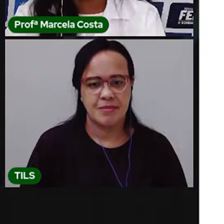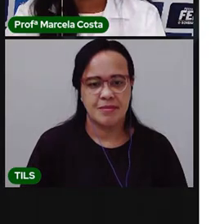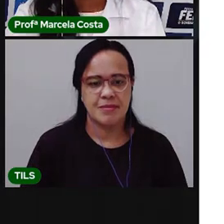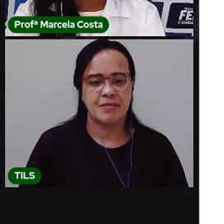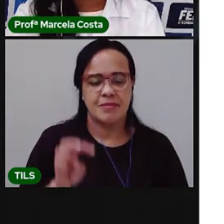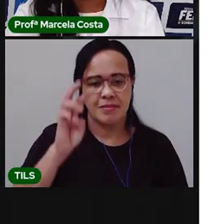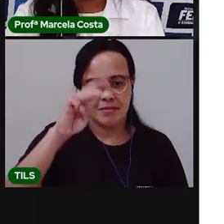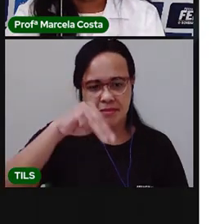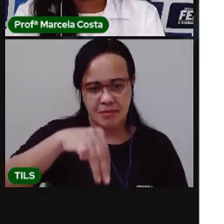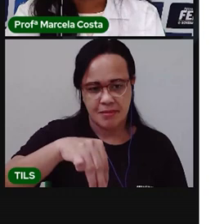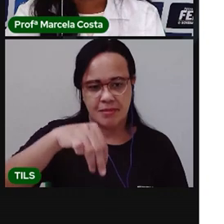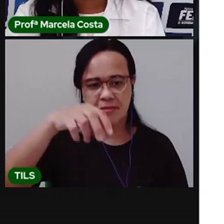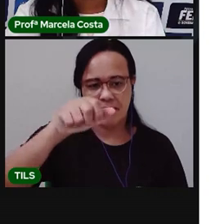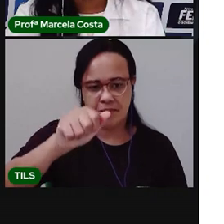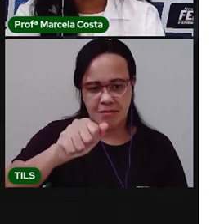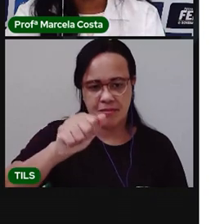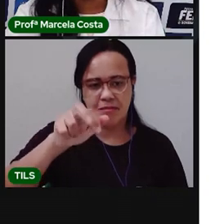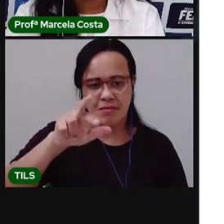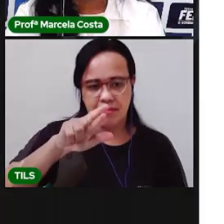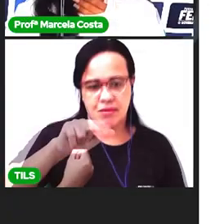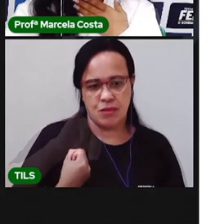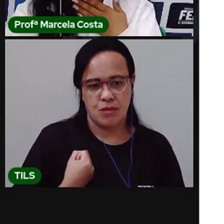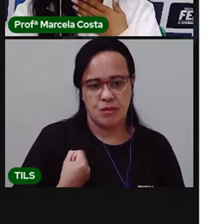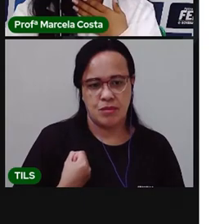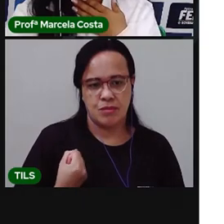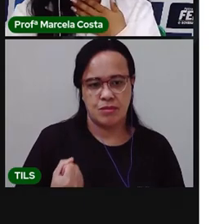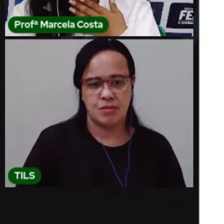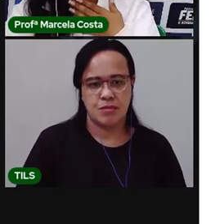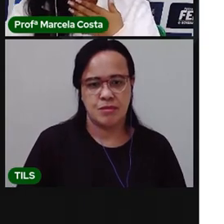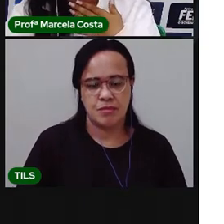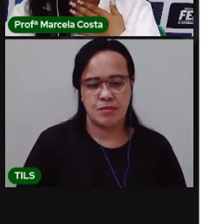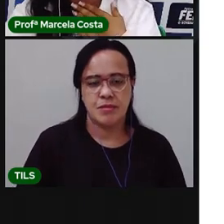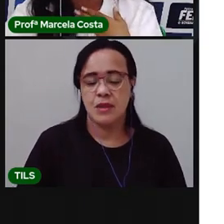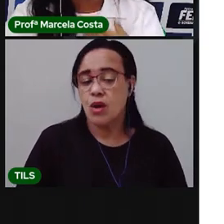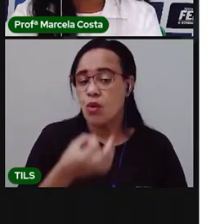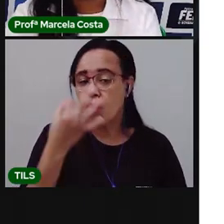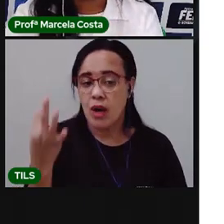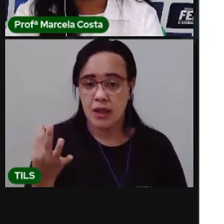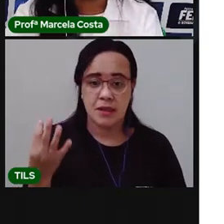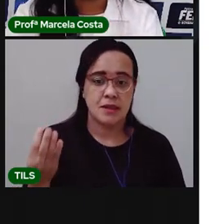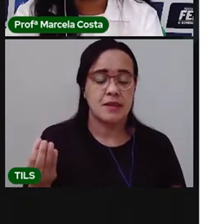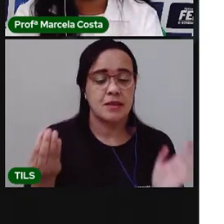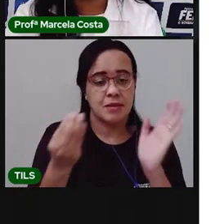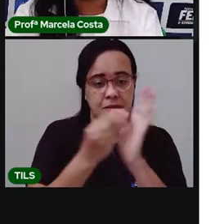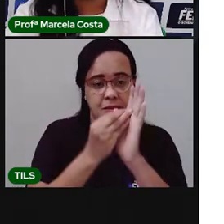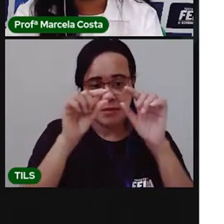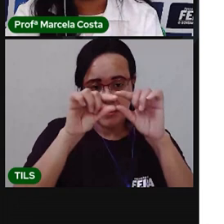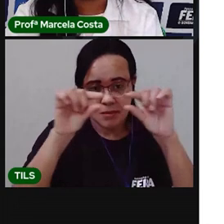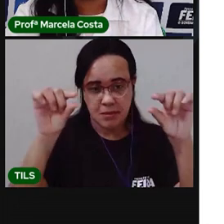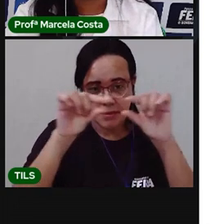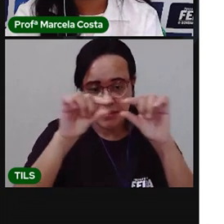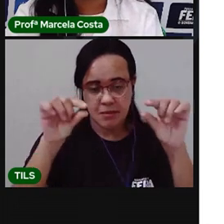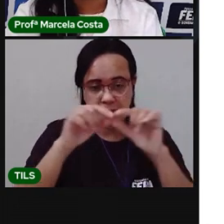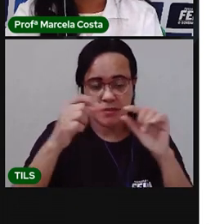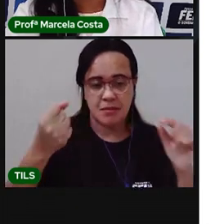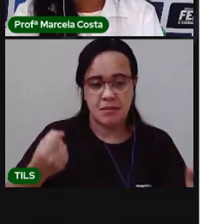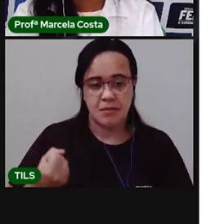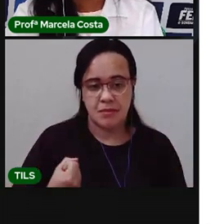Ma-ria. Coloca o número de vezes nessa coluna, não o três,